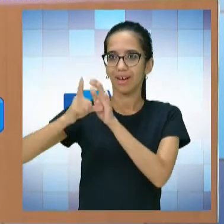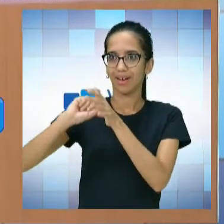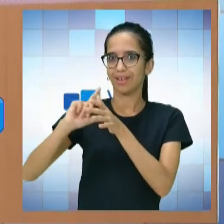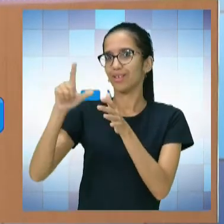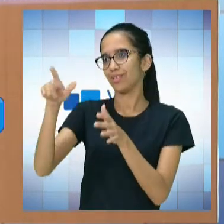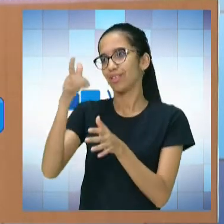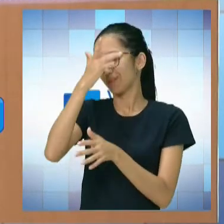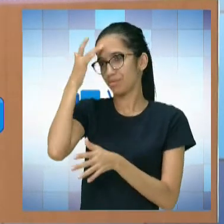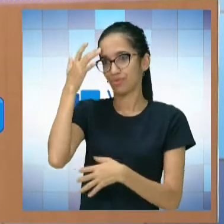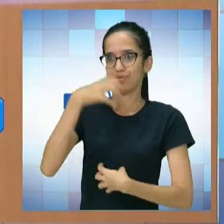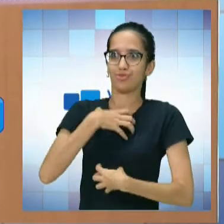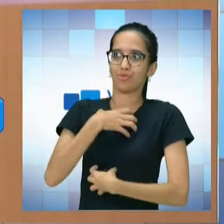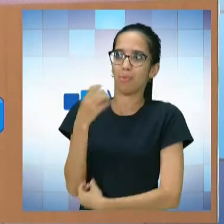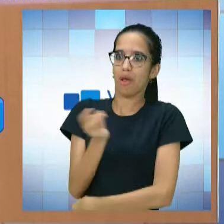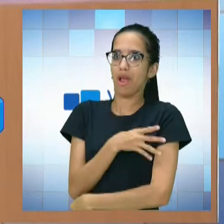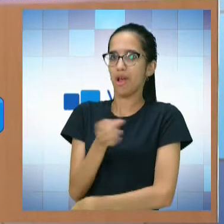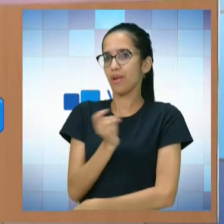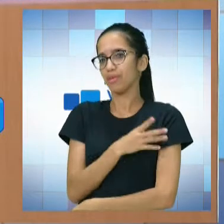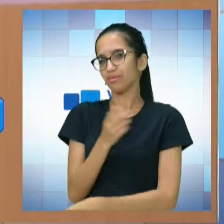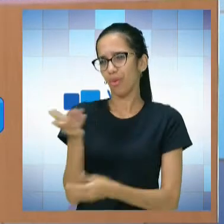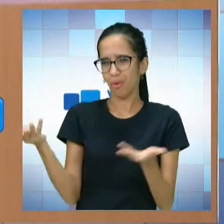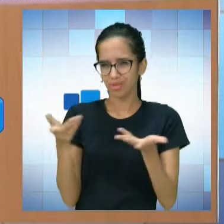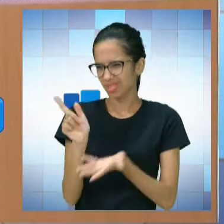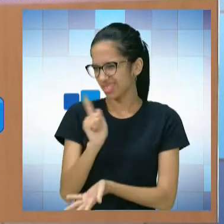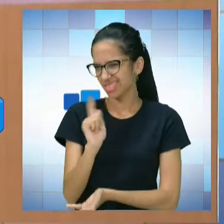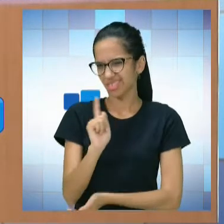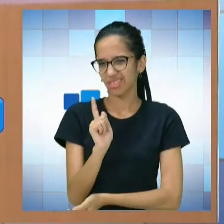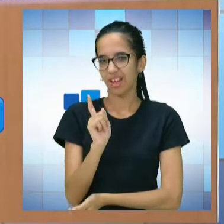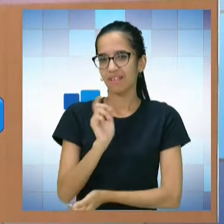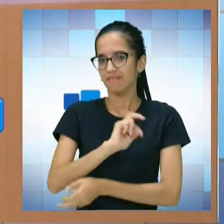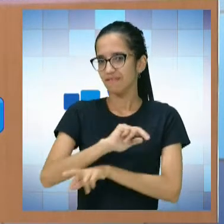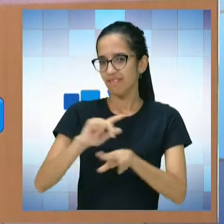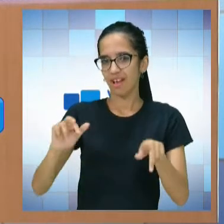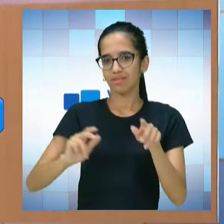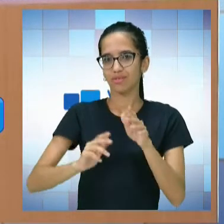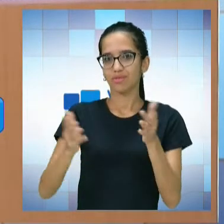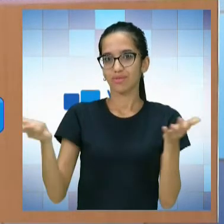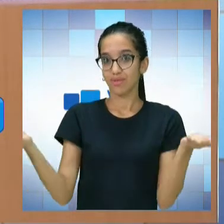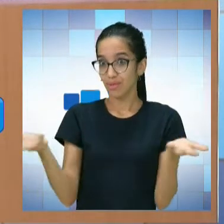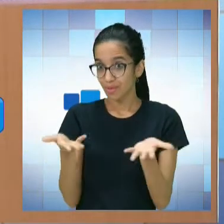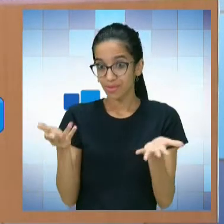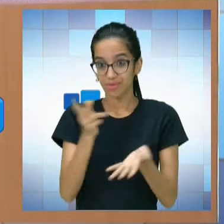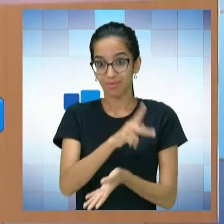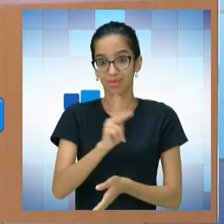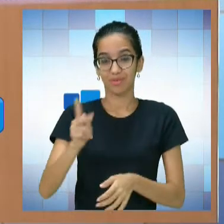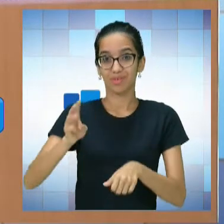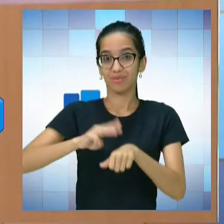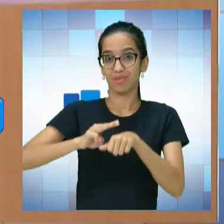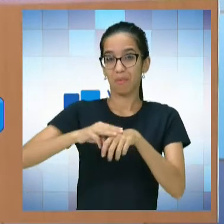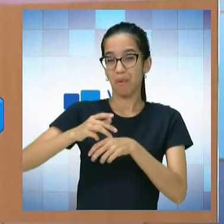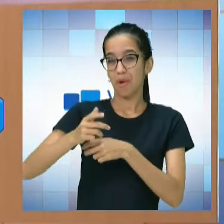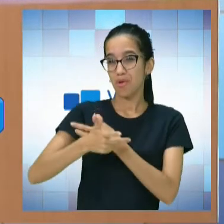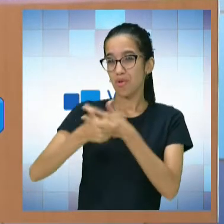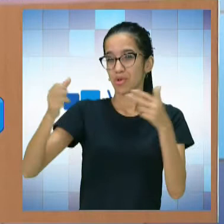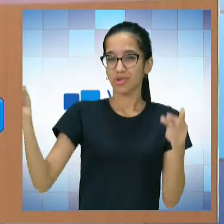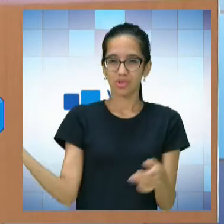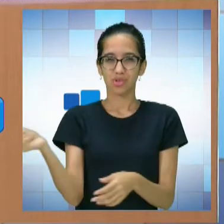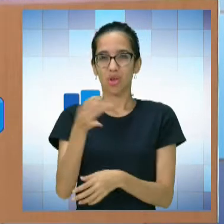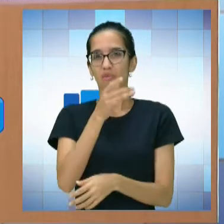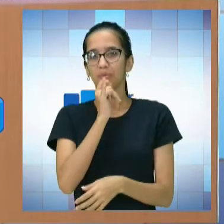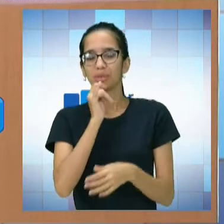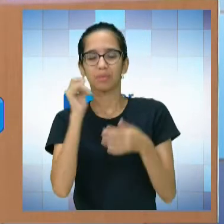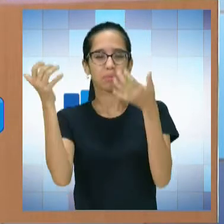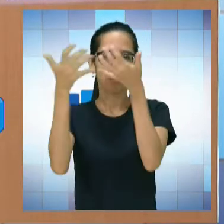não é mais assim, o bicho papão. Vários professores de matemática usam a criatividade com música, com